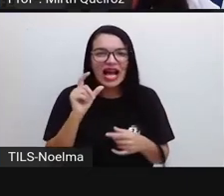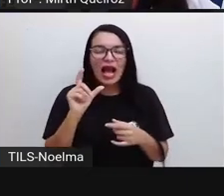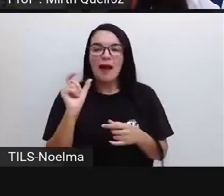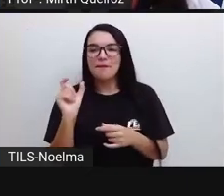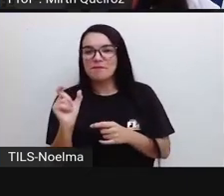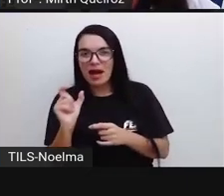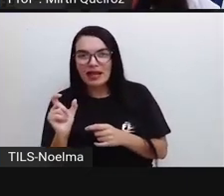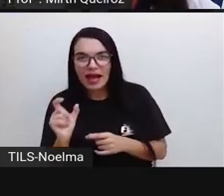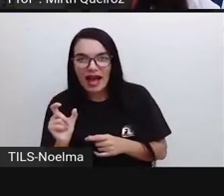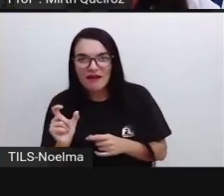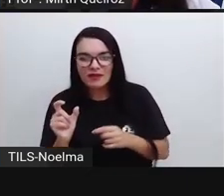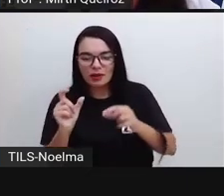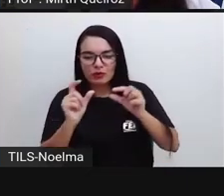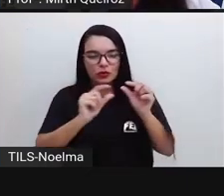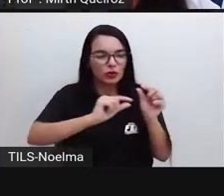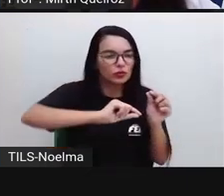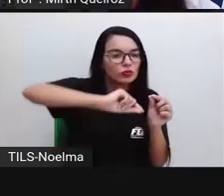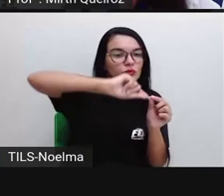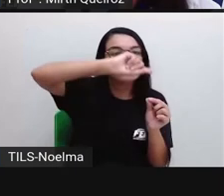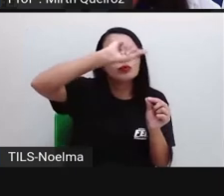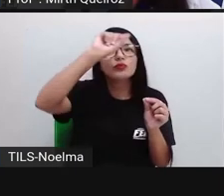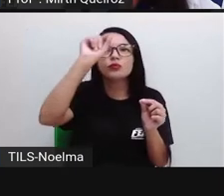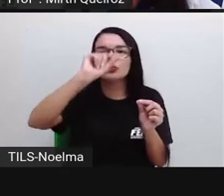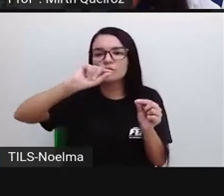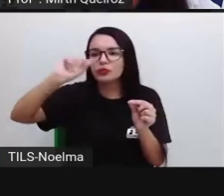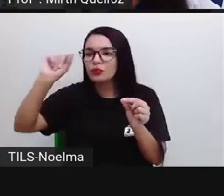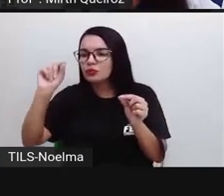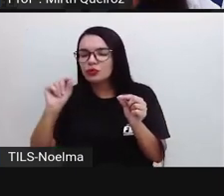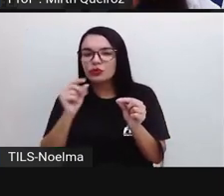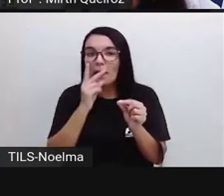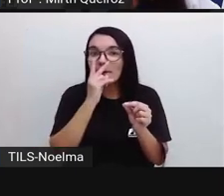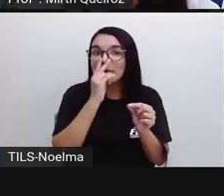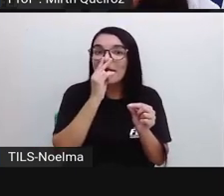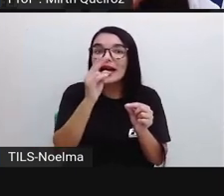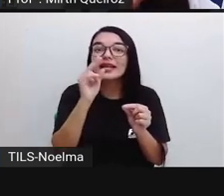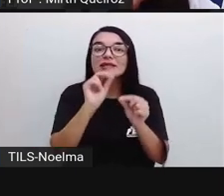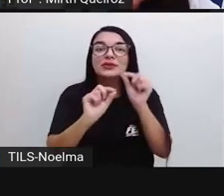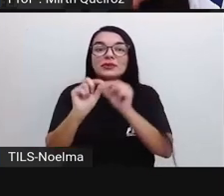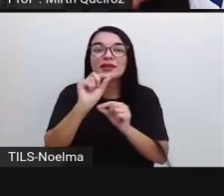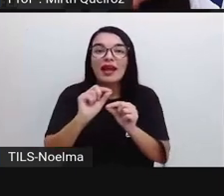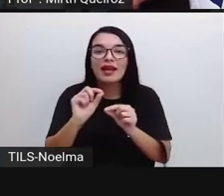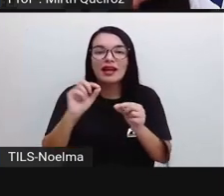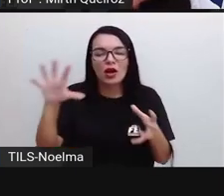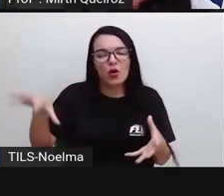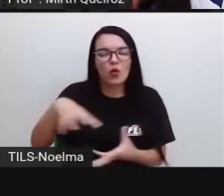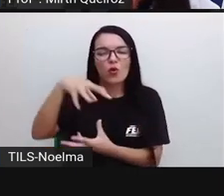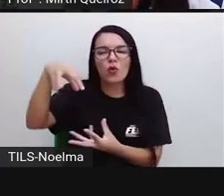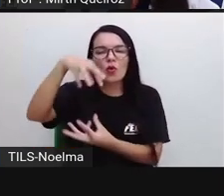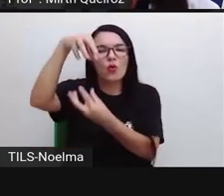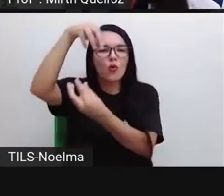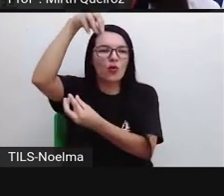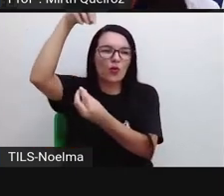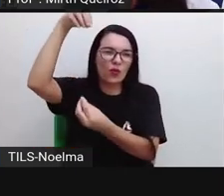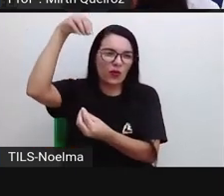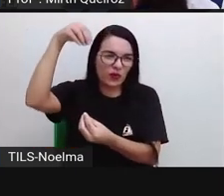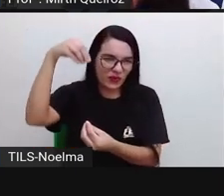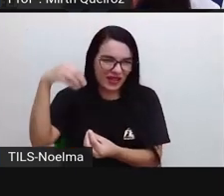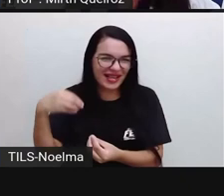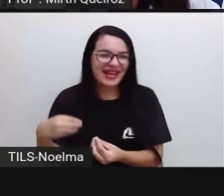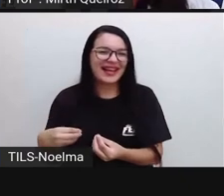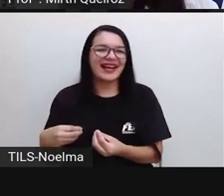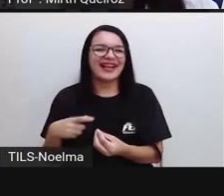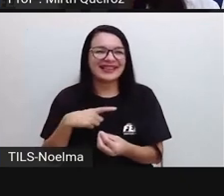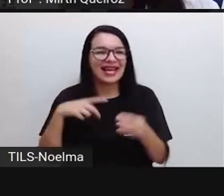dispostas, os versos aí de tal forma que vai formar uma imagem que é o próprio fantasminha, né? E que é o